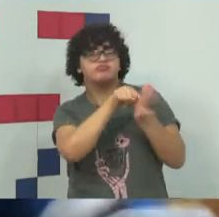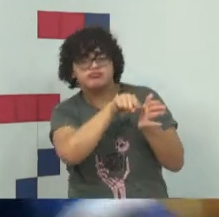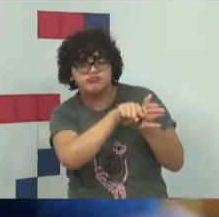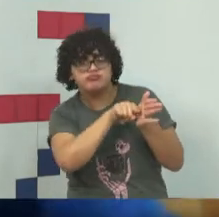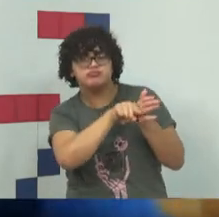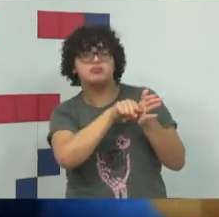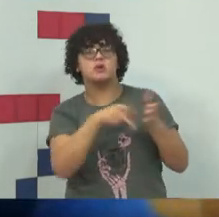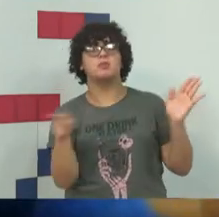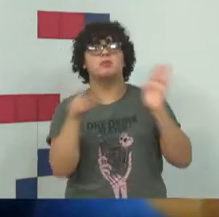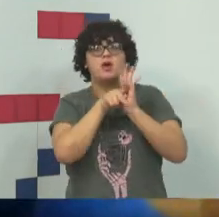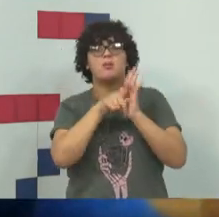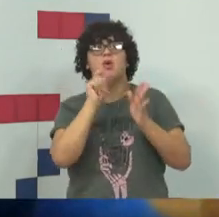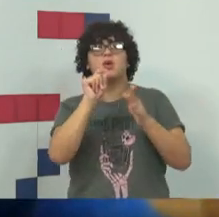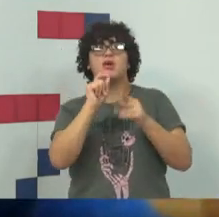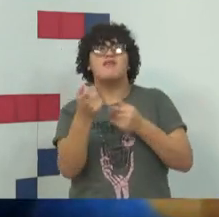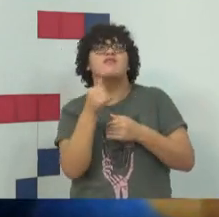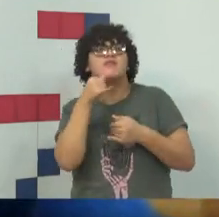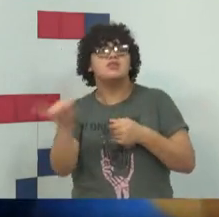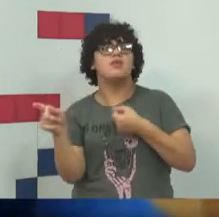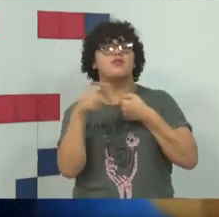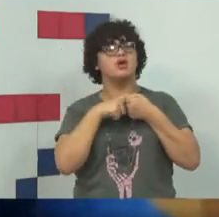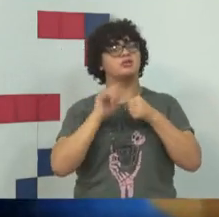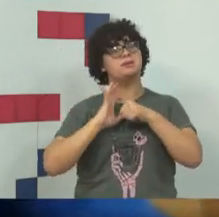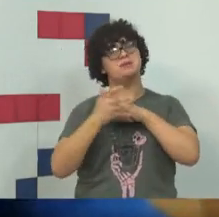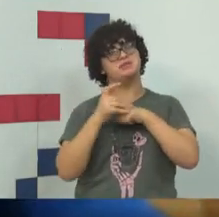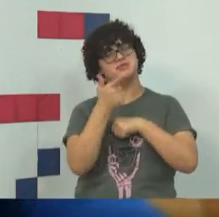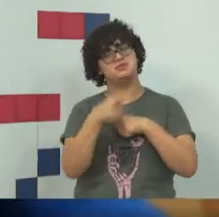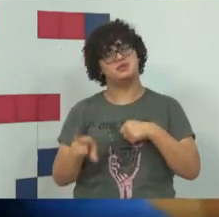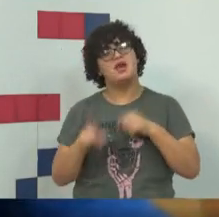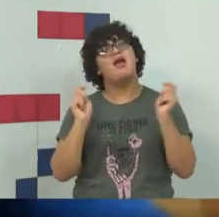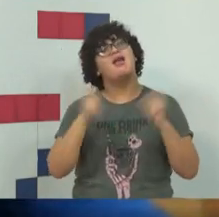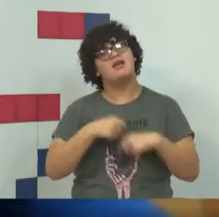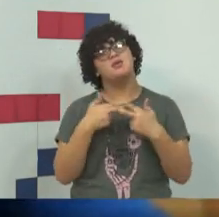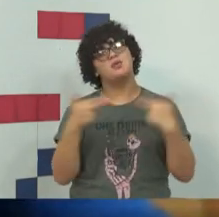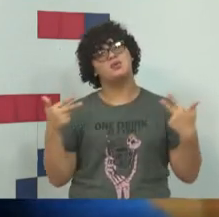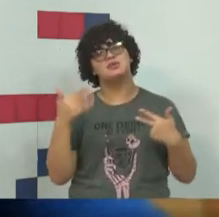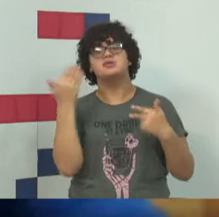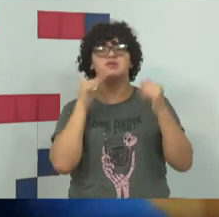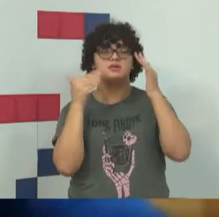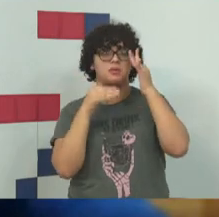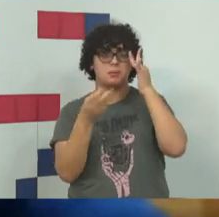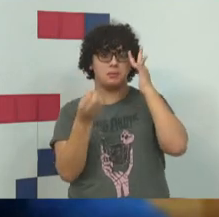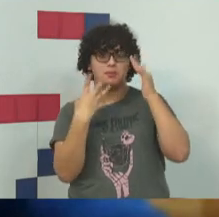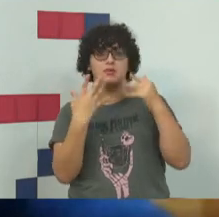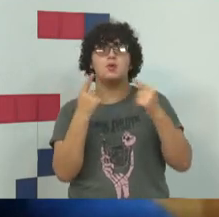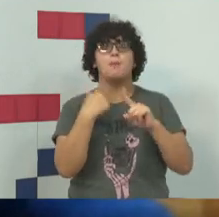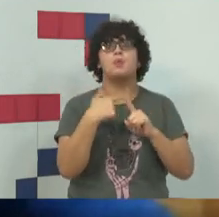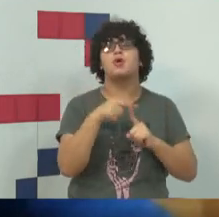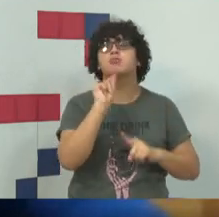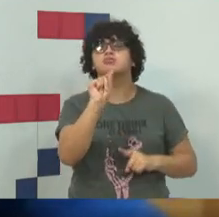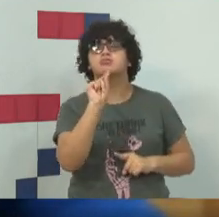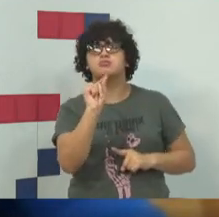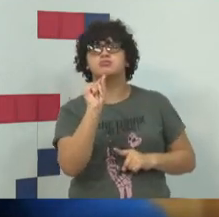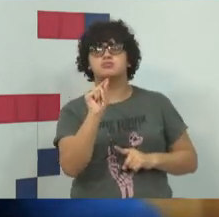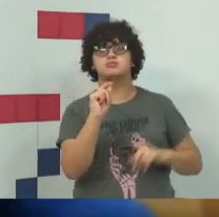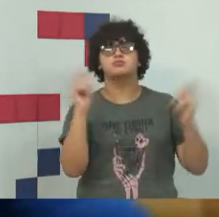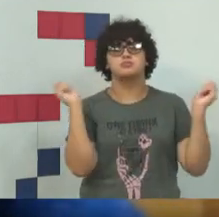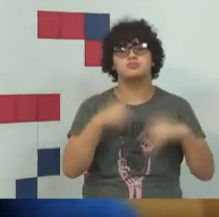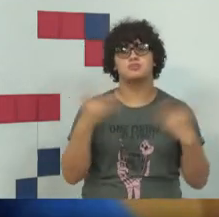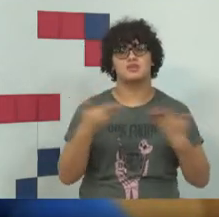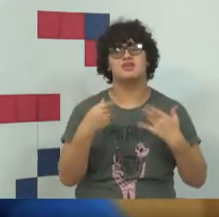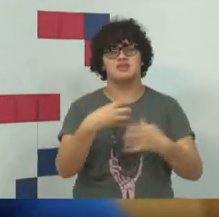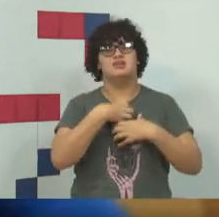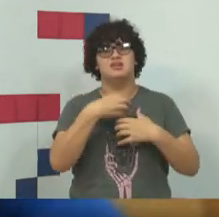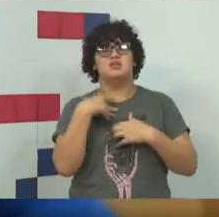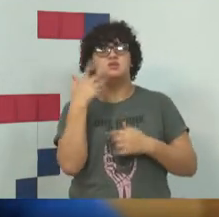-pandemia. Isso é uma coisa que eu entendo que é bastante impactante. A mesma